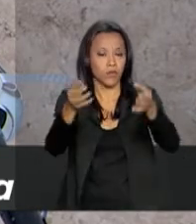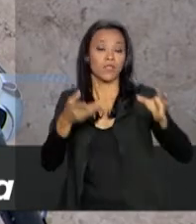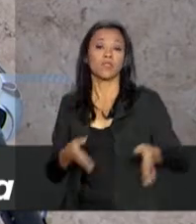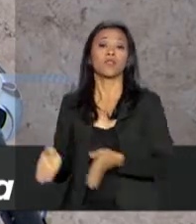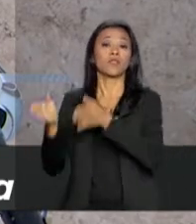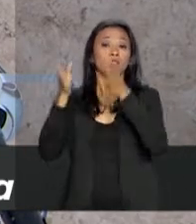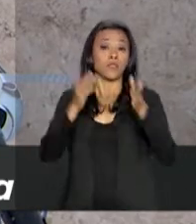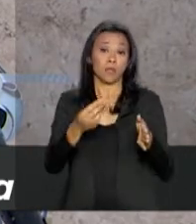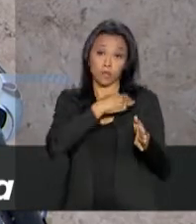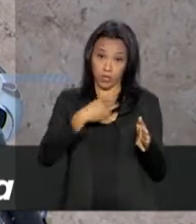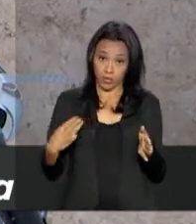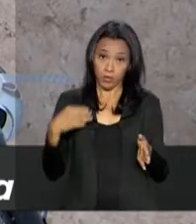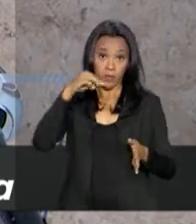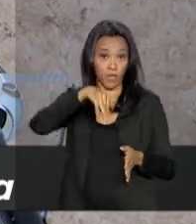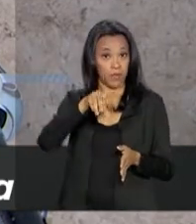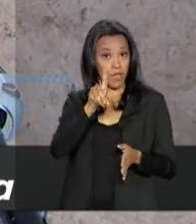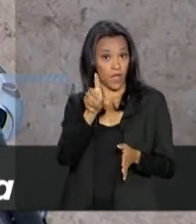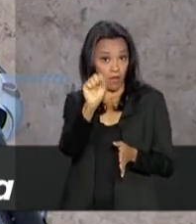Comunicações,